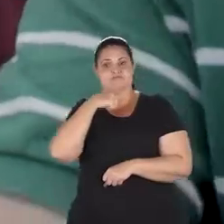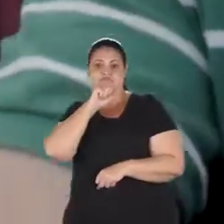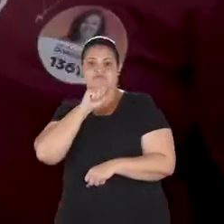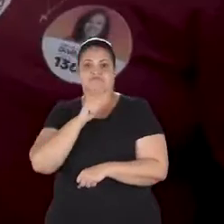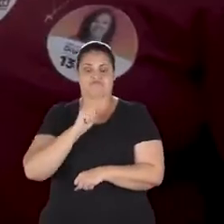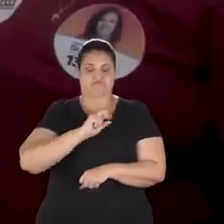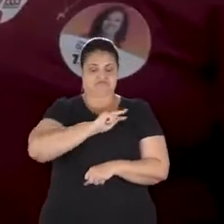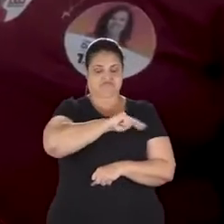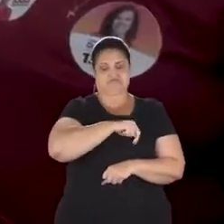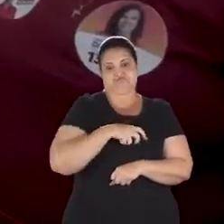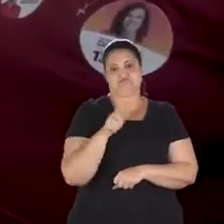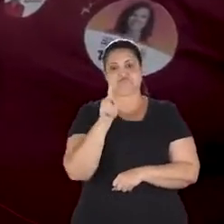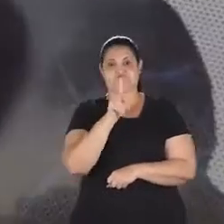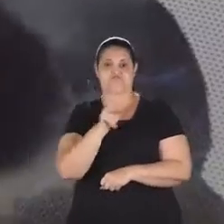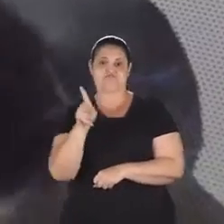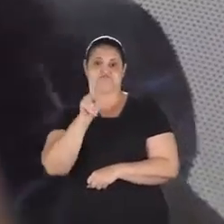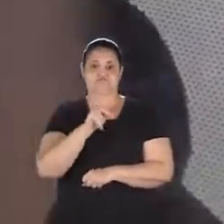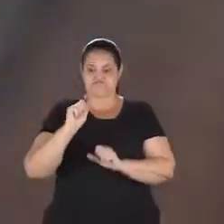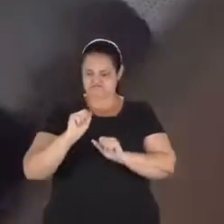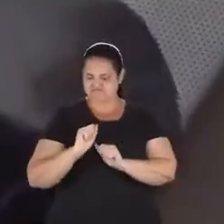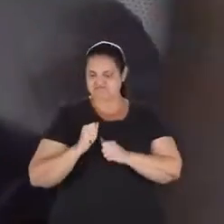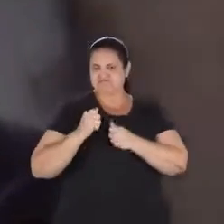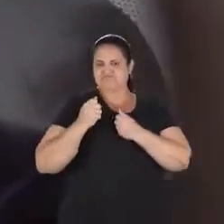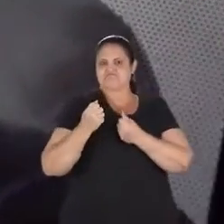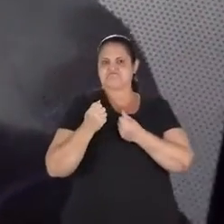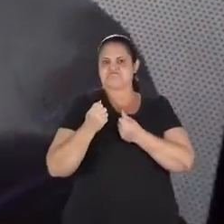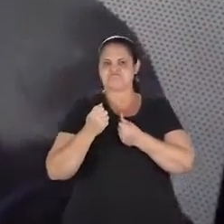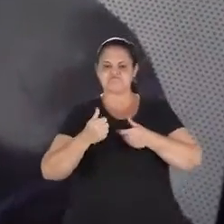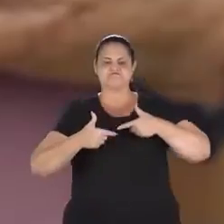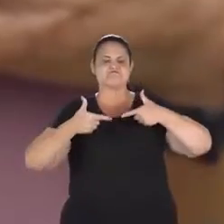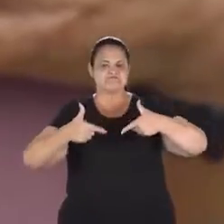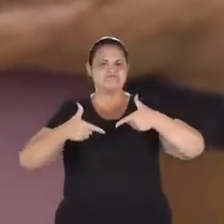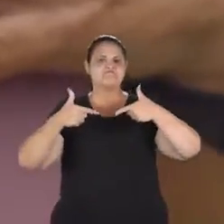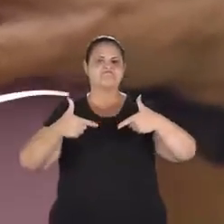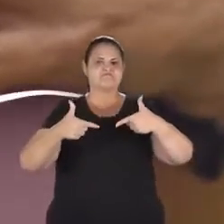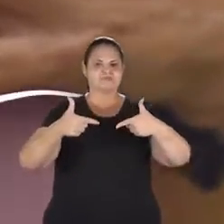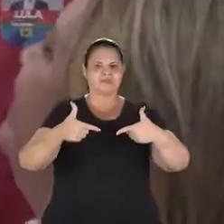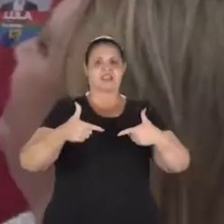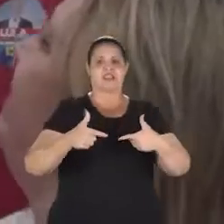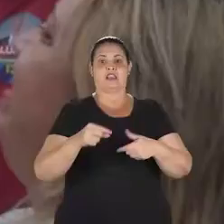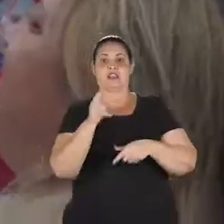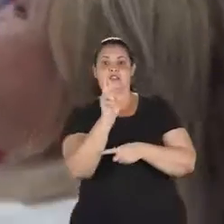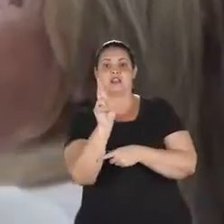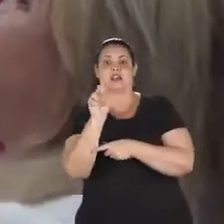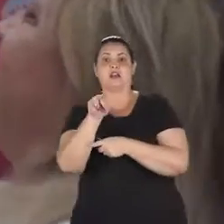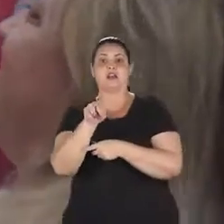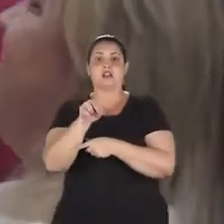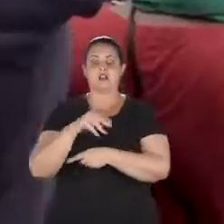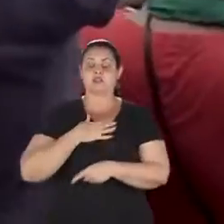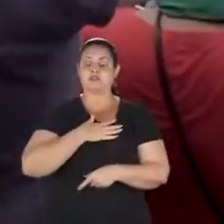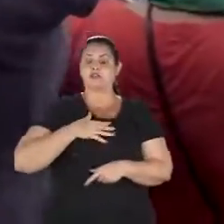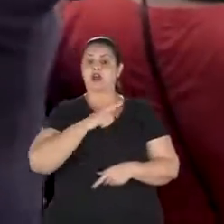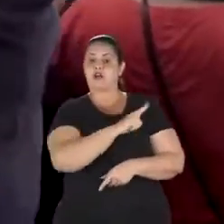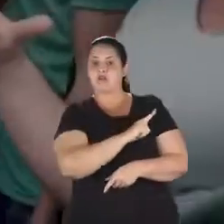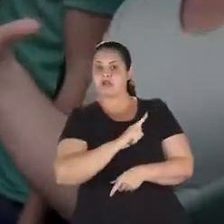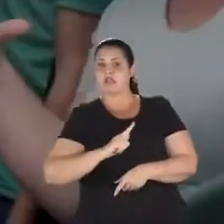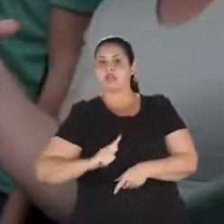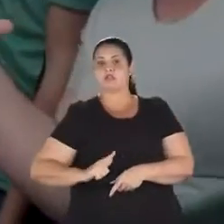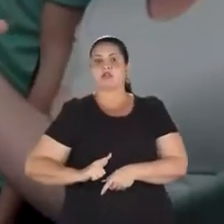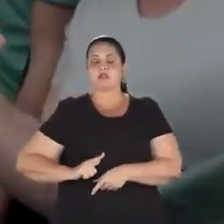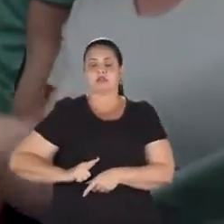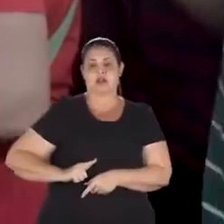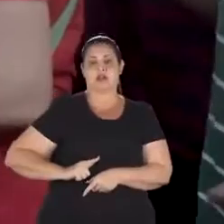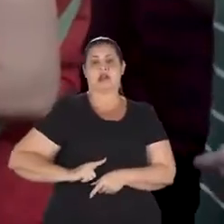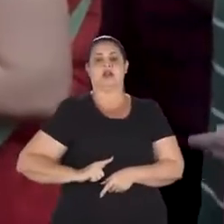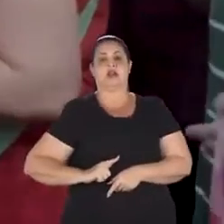mãe, paixão e professor A coragem e força para lutar O R.M. tá gostando da